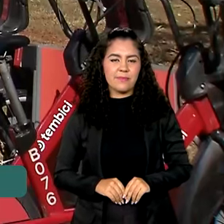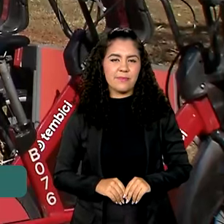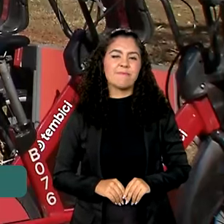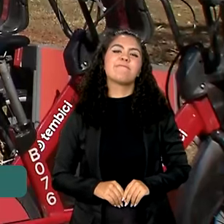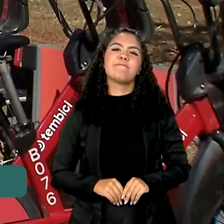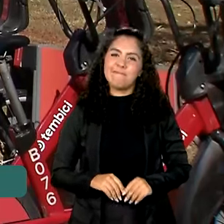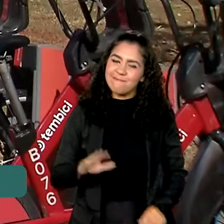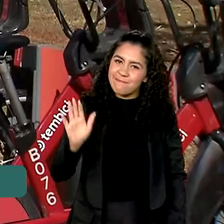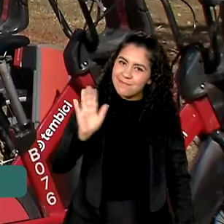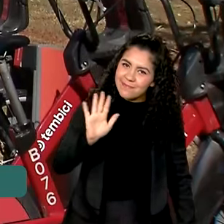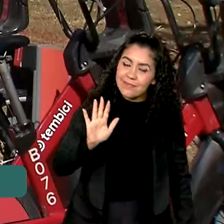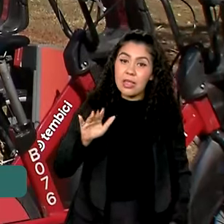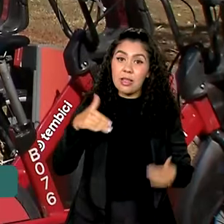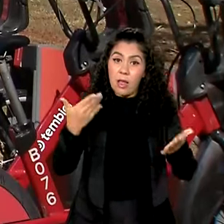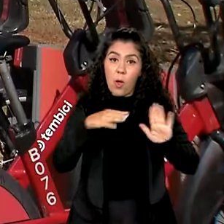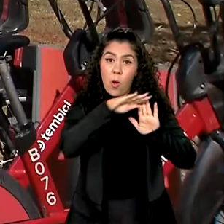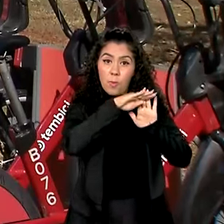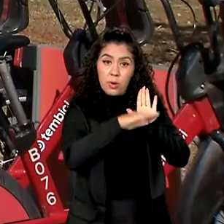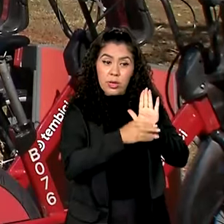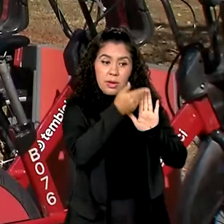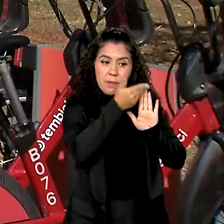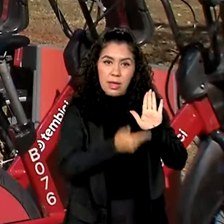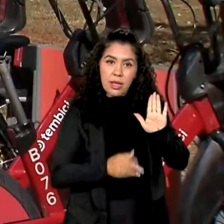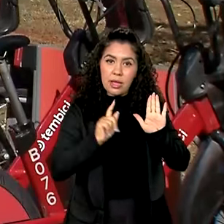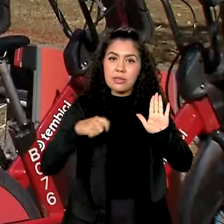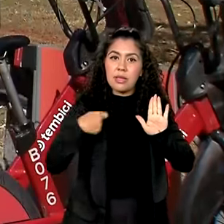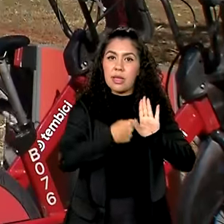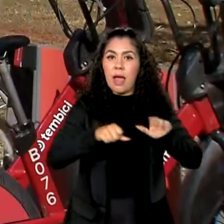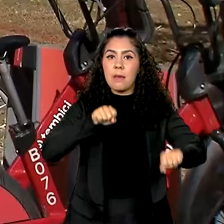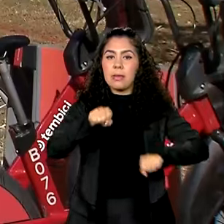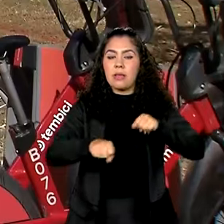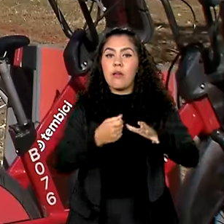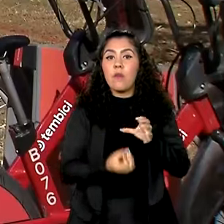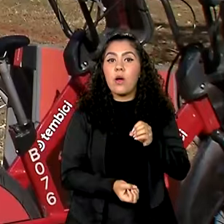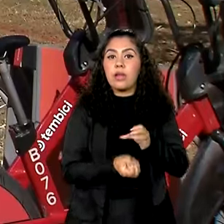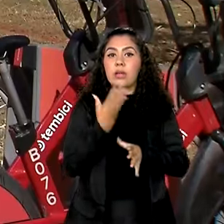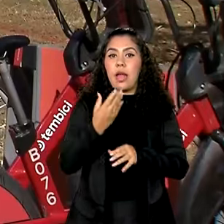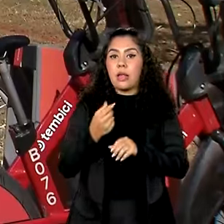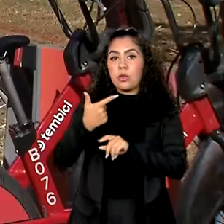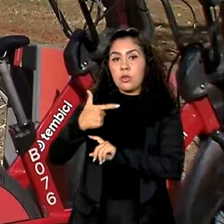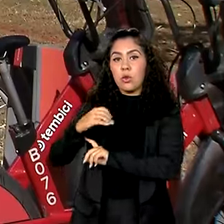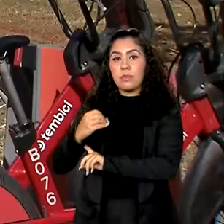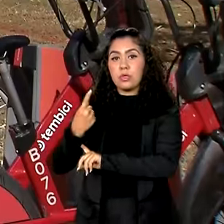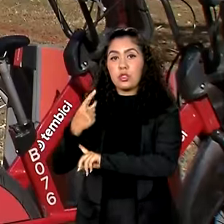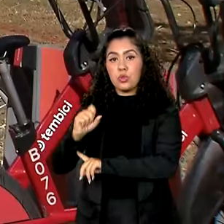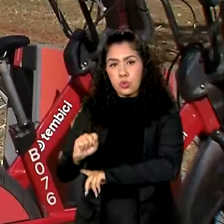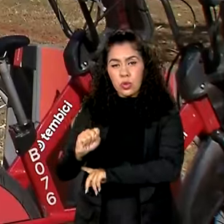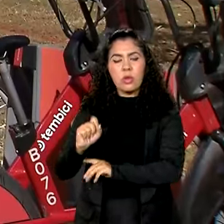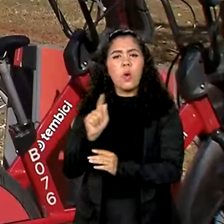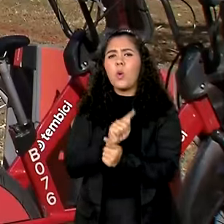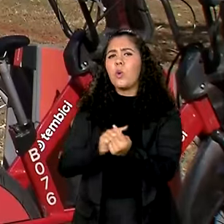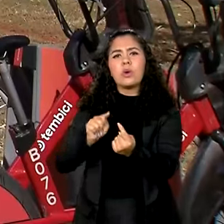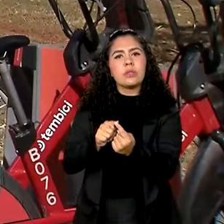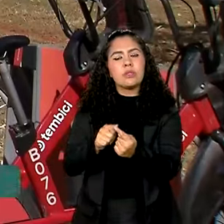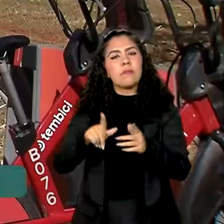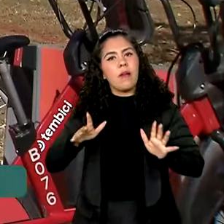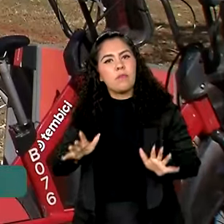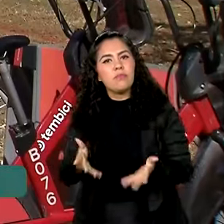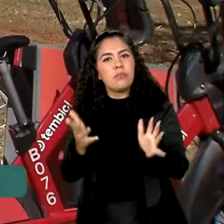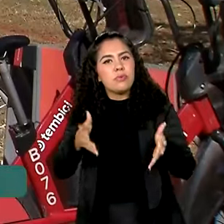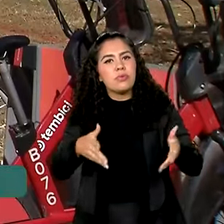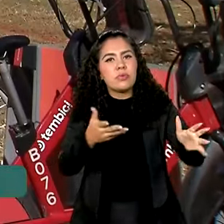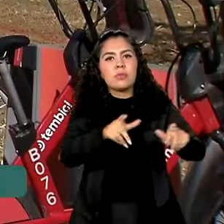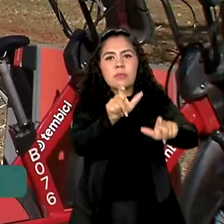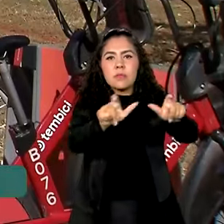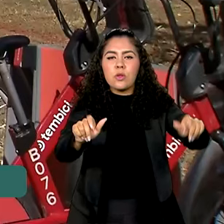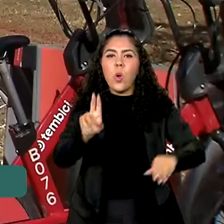Oi, Vanessa. Esse programa Bicicleta Brasil foi instituído em 2018 e tem o objetivo de incentivar o uso da bicicleta como